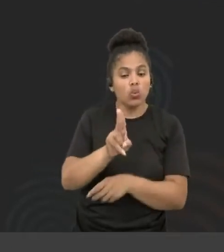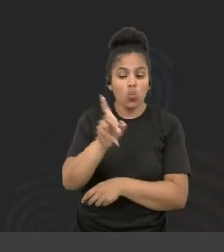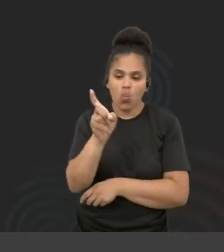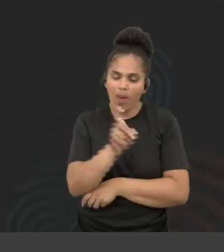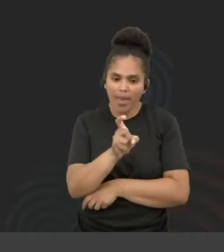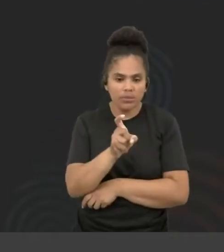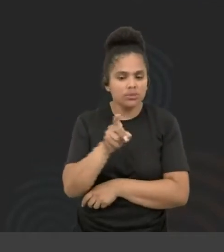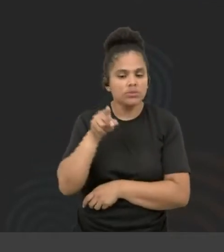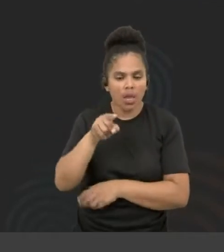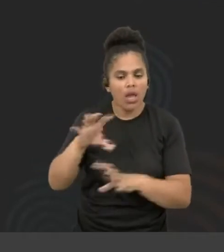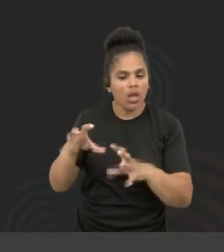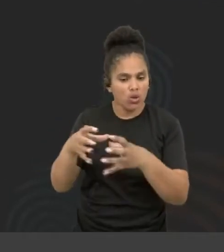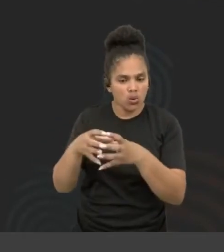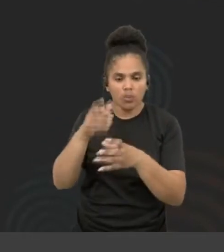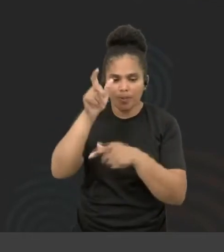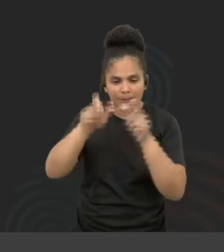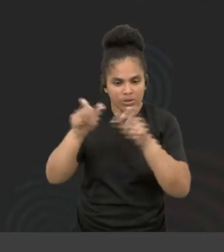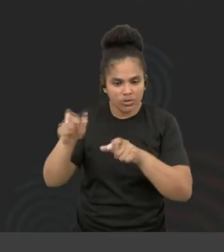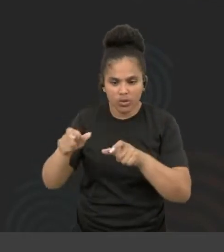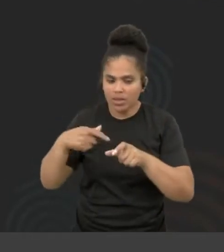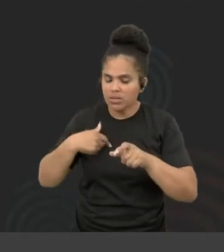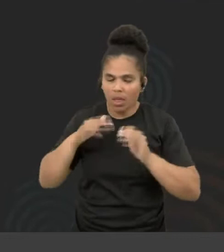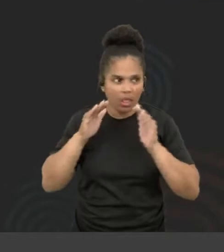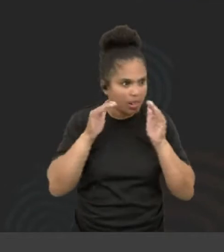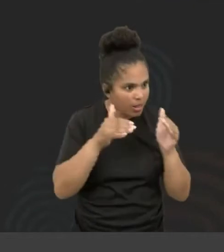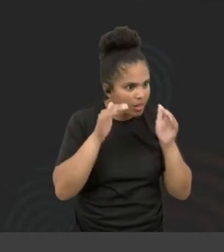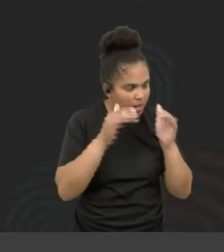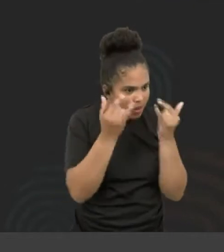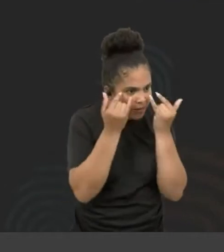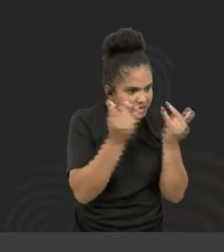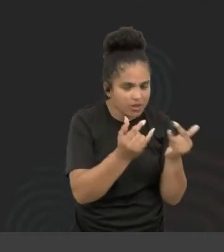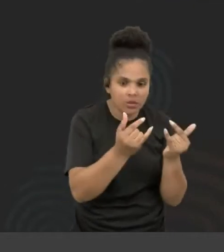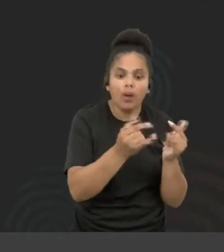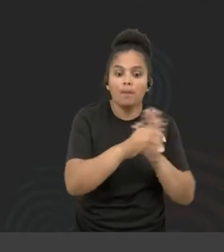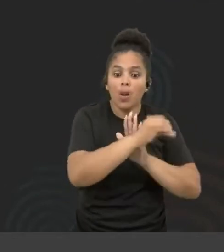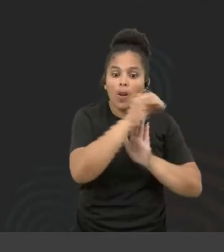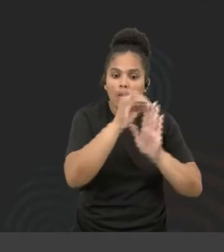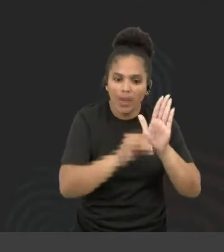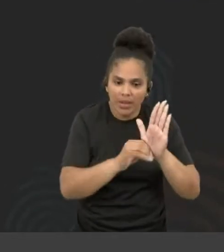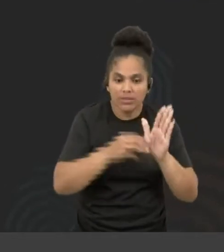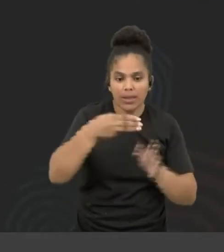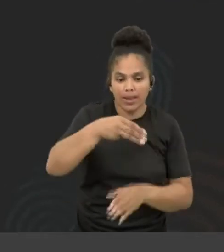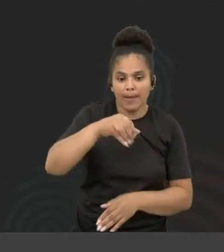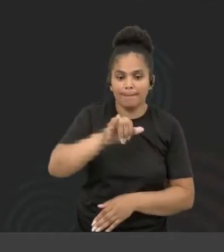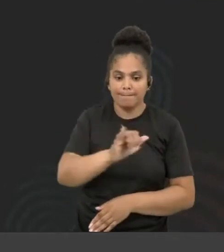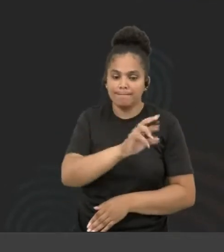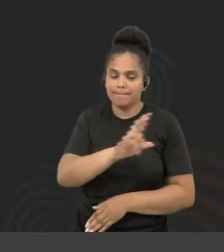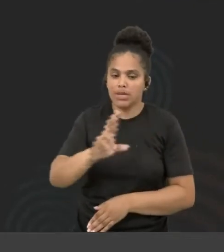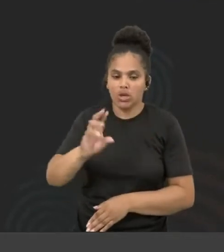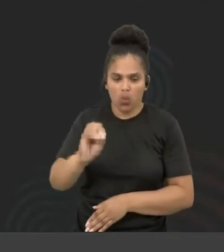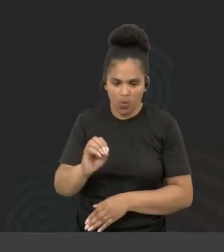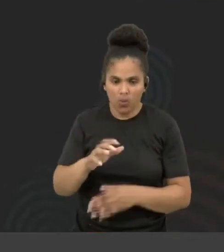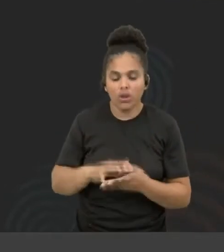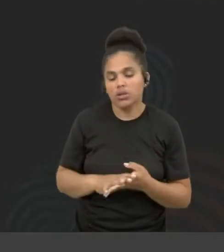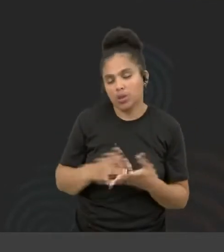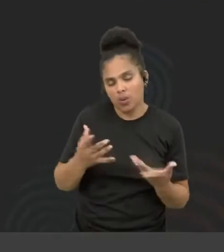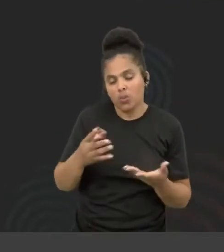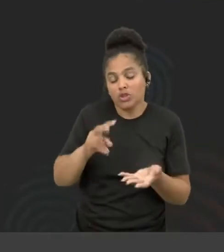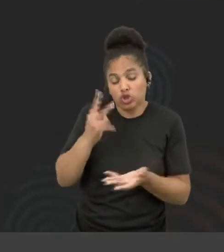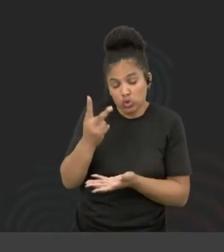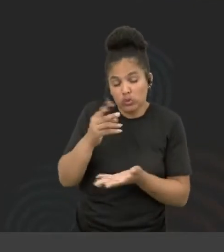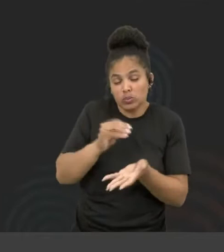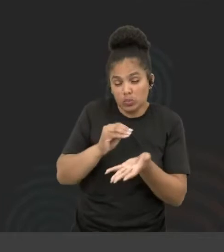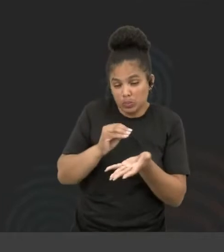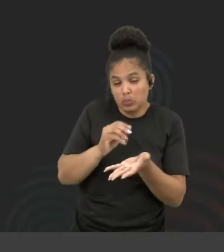aficionados por Figma e Miro. Ambas ferramentas não acessíveis. Então, a gente já teve dois problemas. A falta da boa prática de